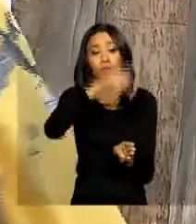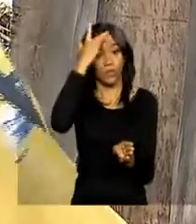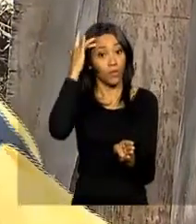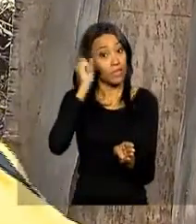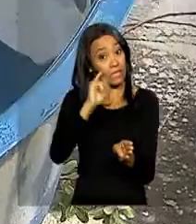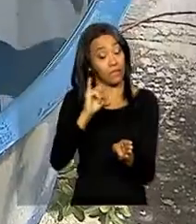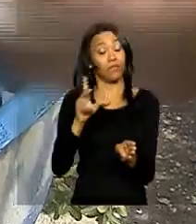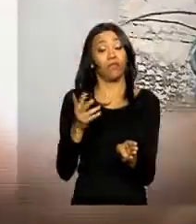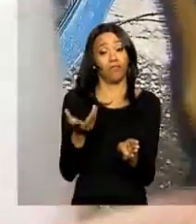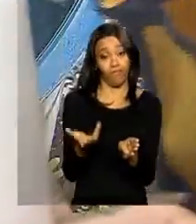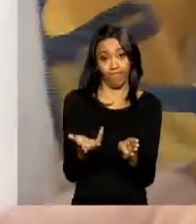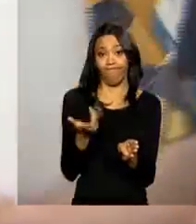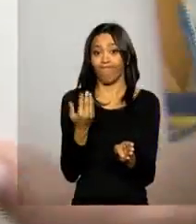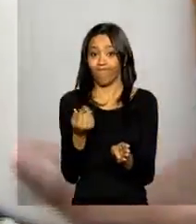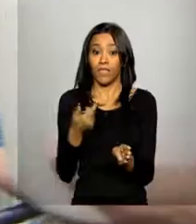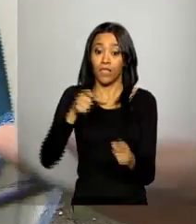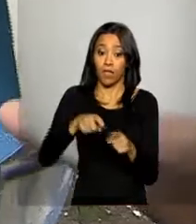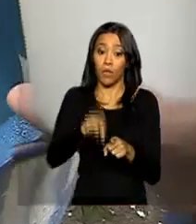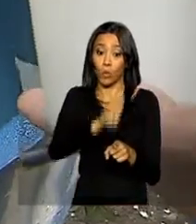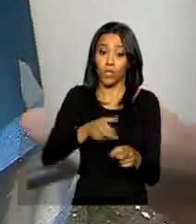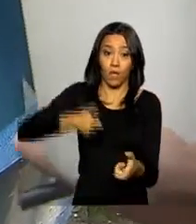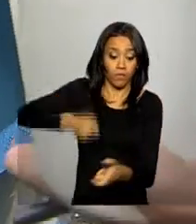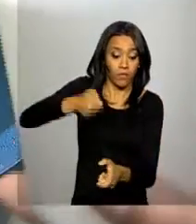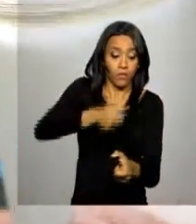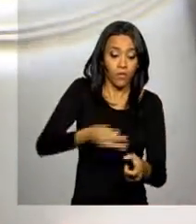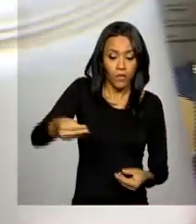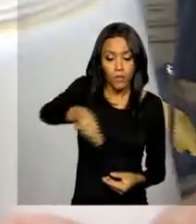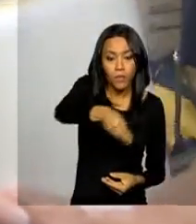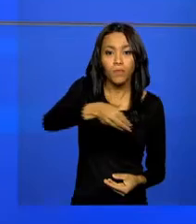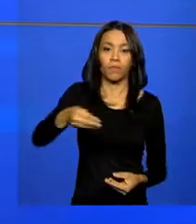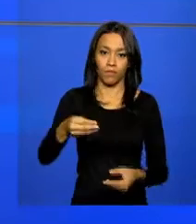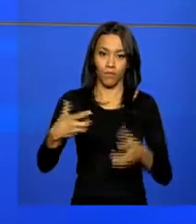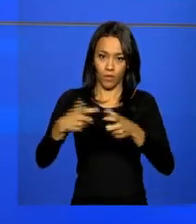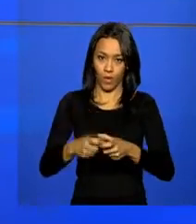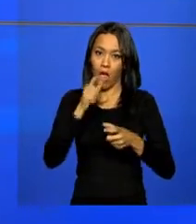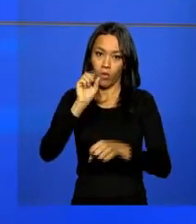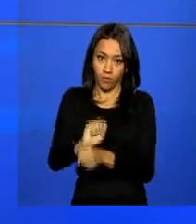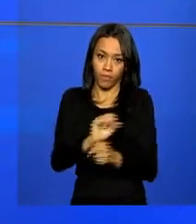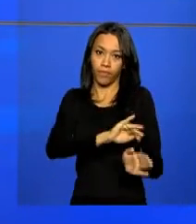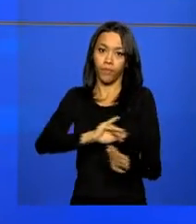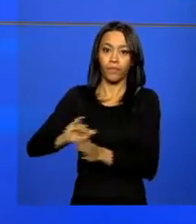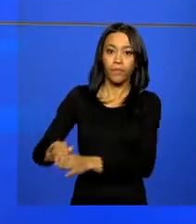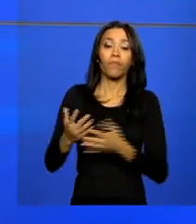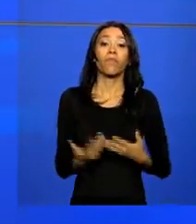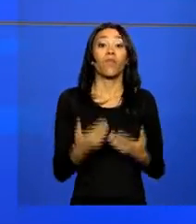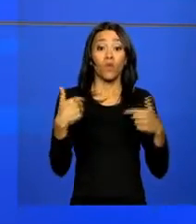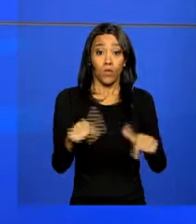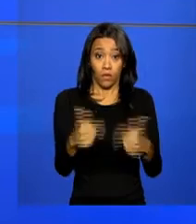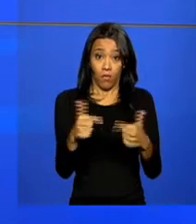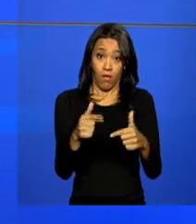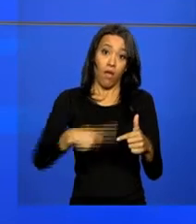e, se for o caso, fazendo aplicação de larvicida em criadouros. As obras administradas